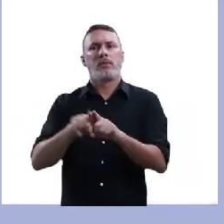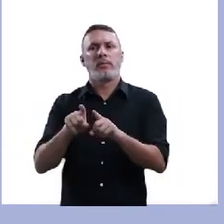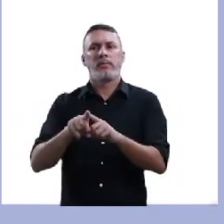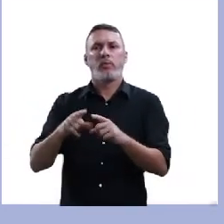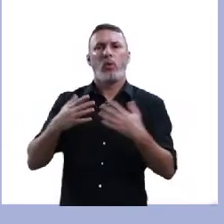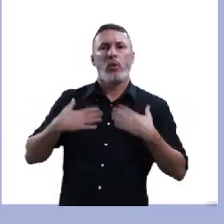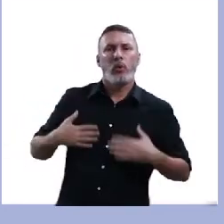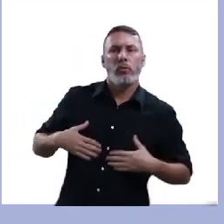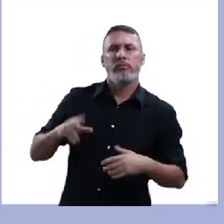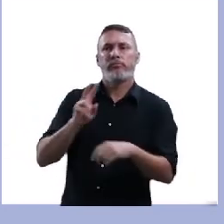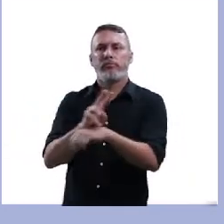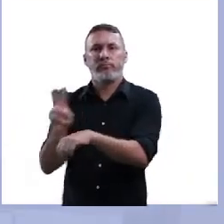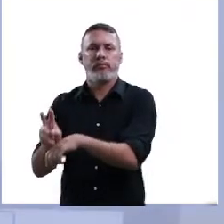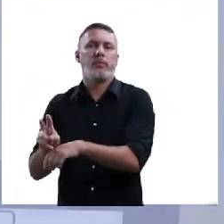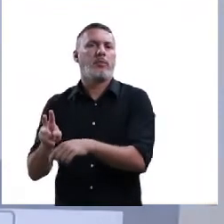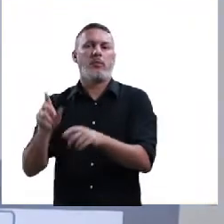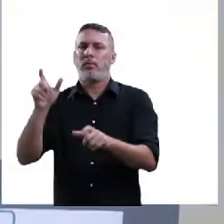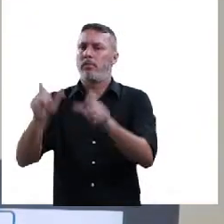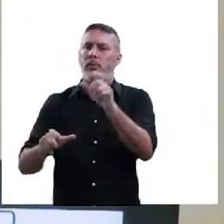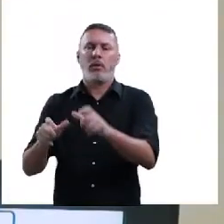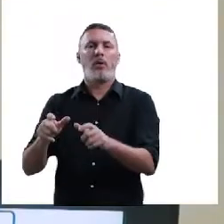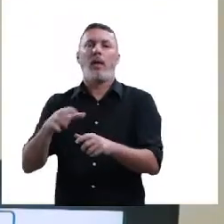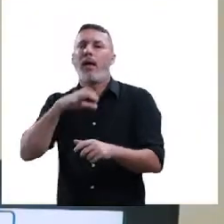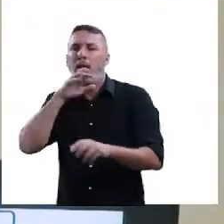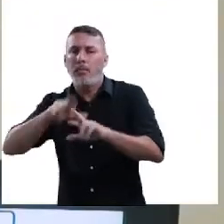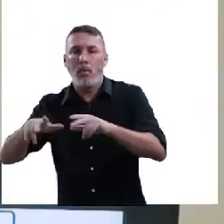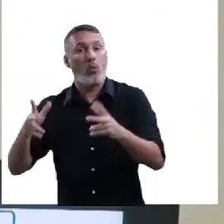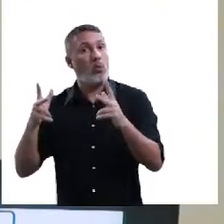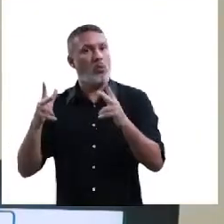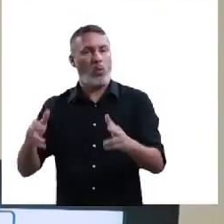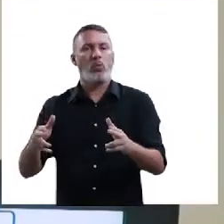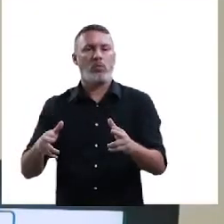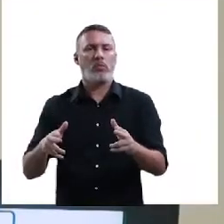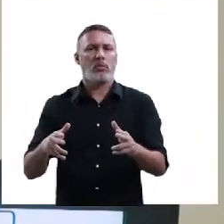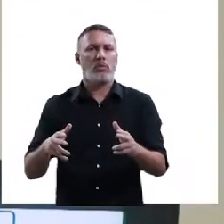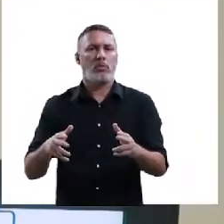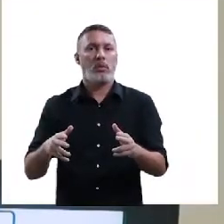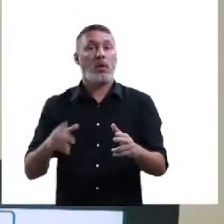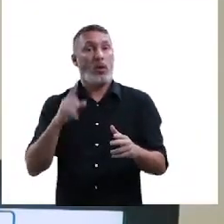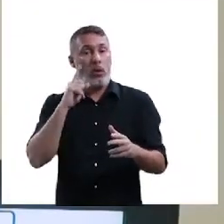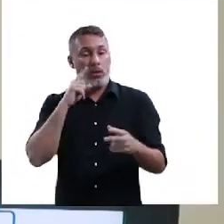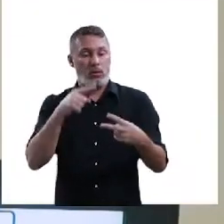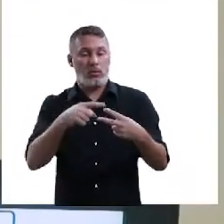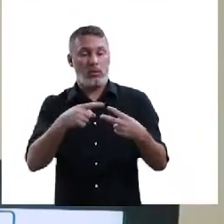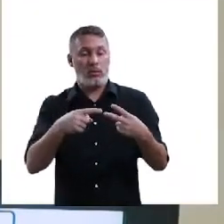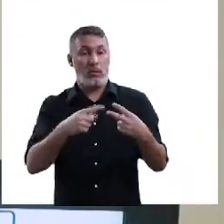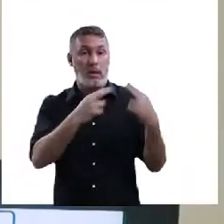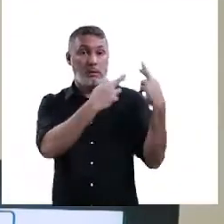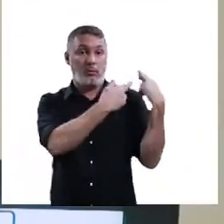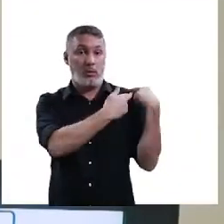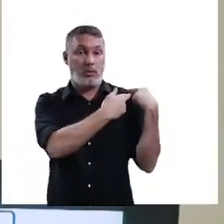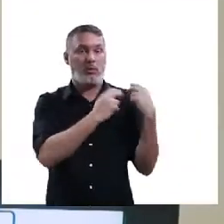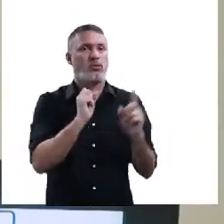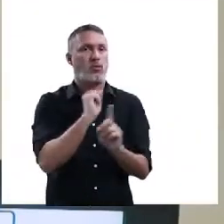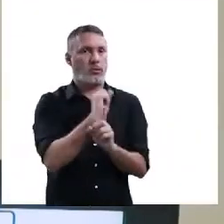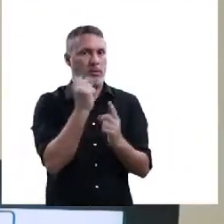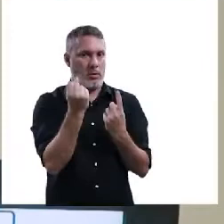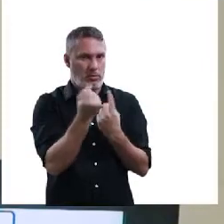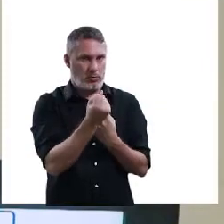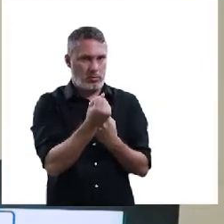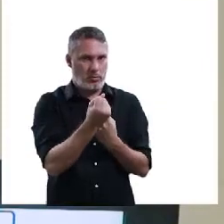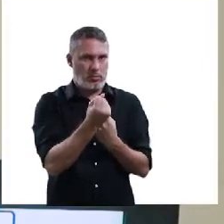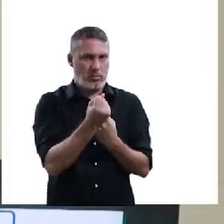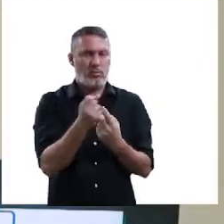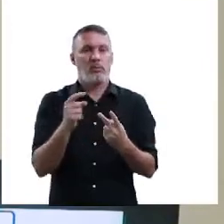De um lado, eu tenho a sociedade, do outro lado, eu tenho o Estado. É bacana você fazer a leitura da nossa Constituição, porque,